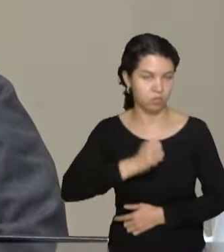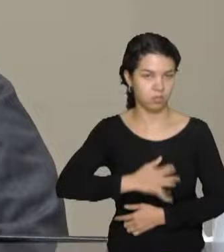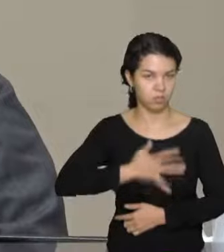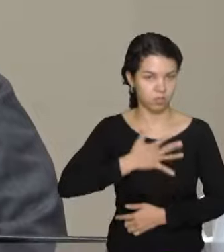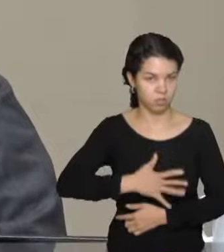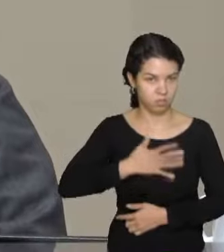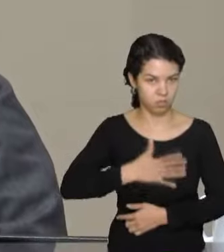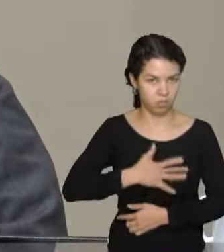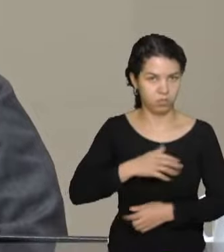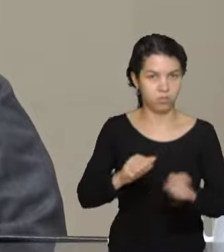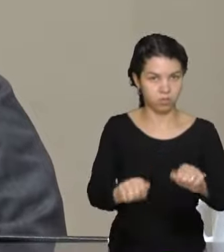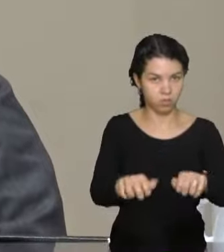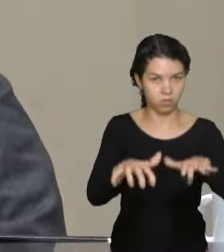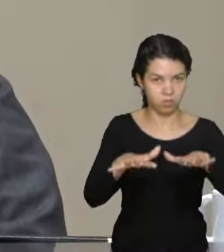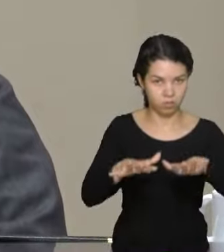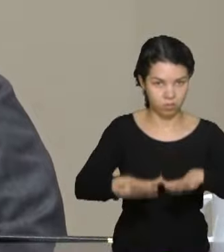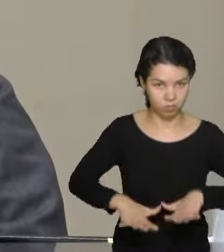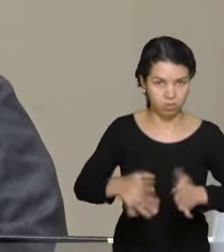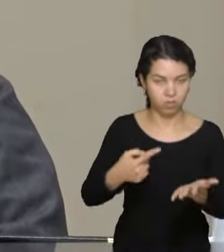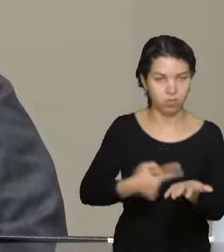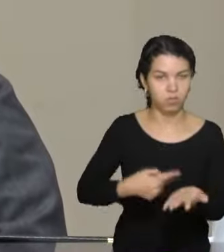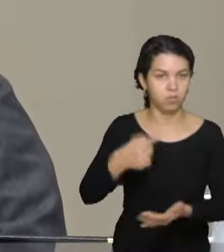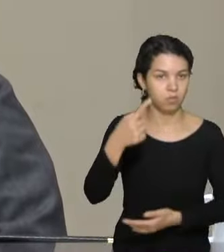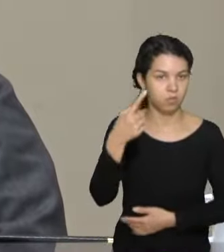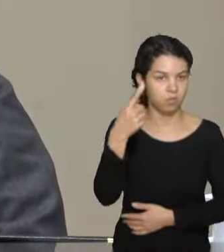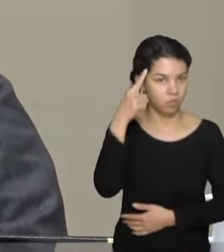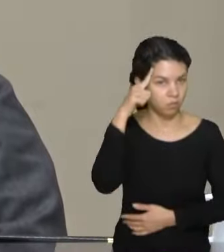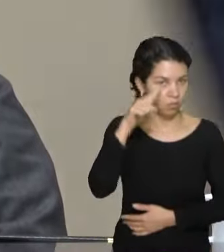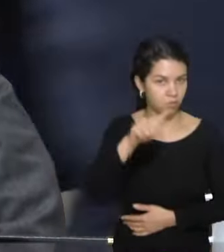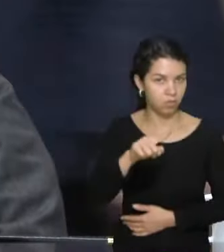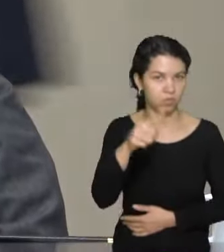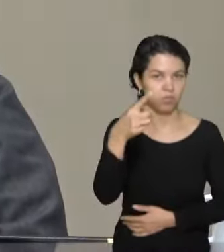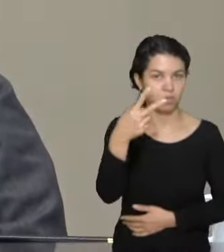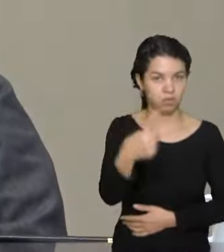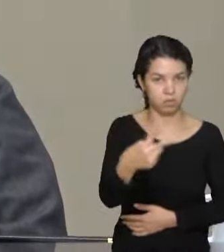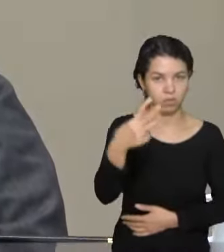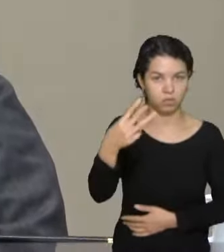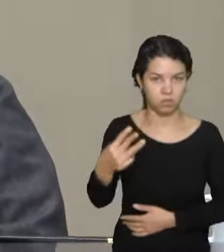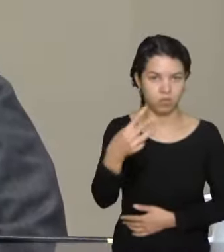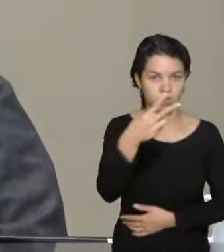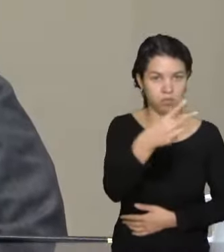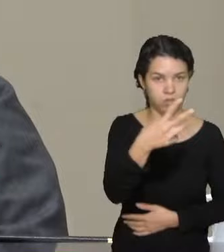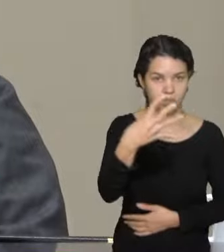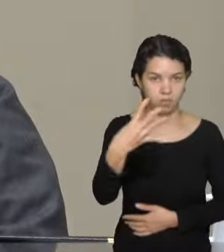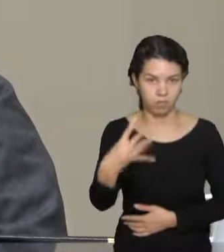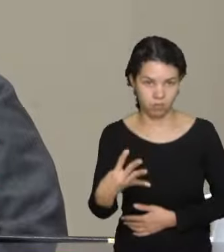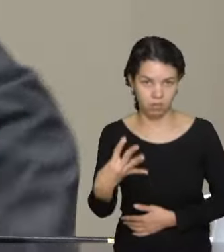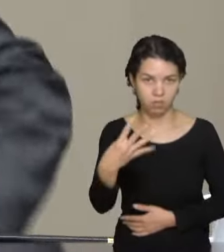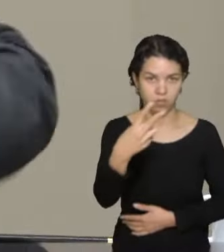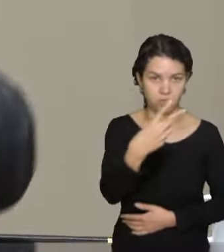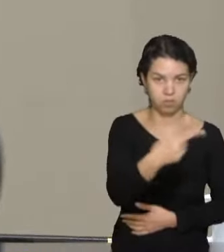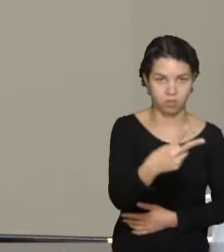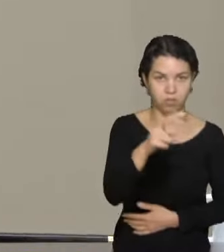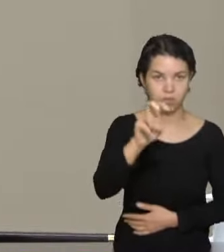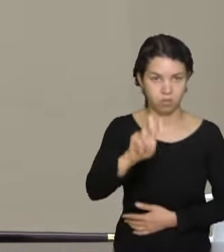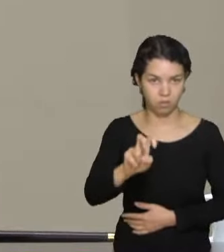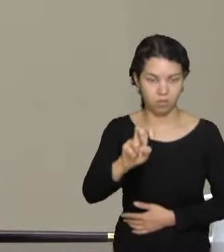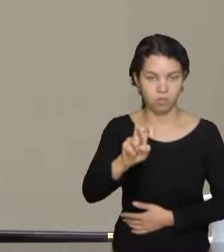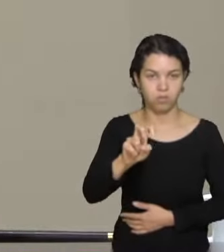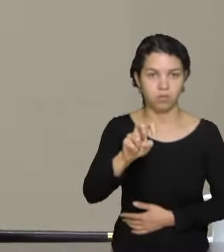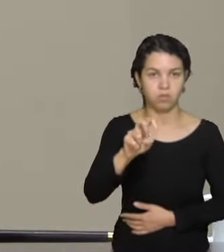sessões ordinárias nos dias 23, 24 e 25 de